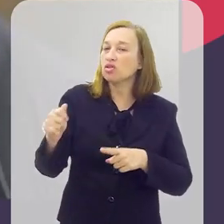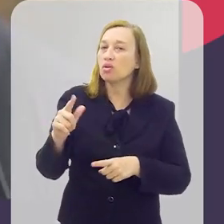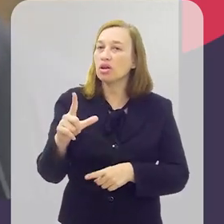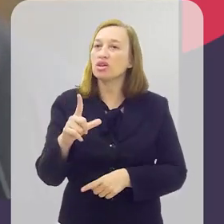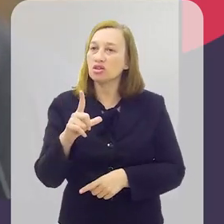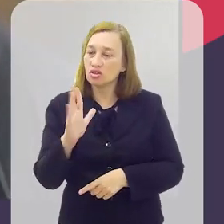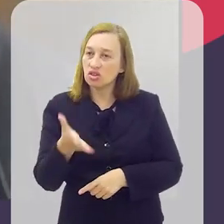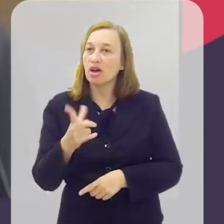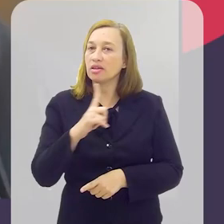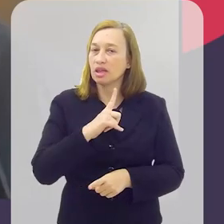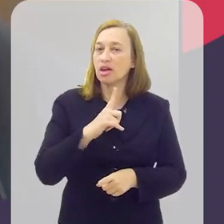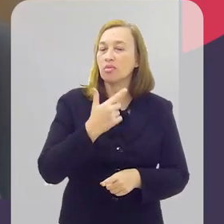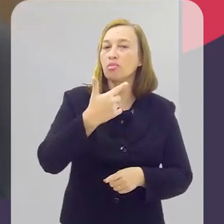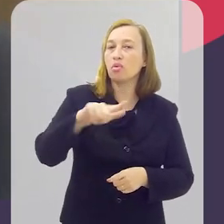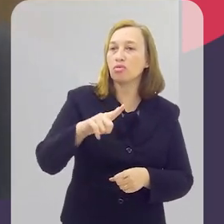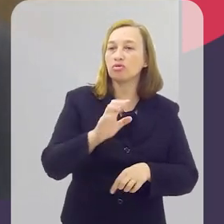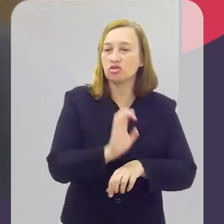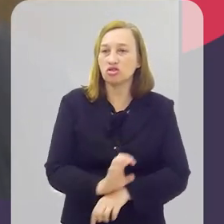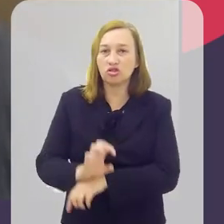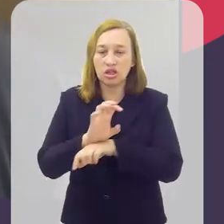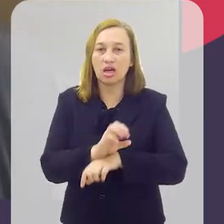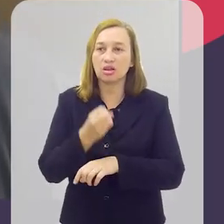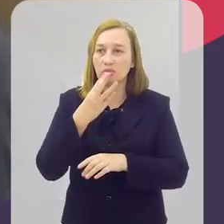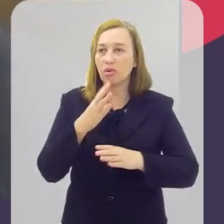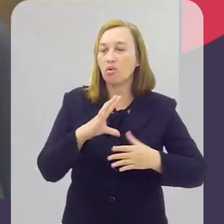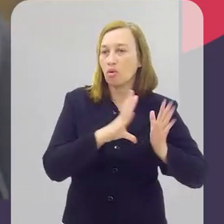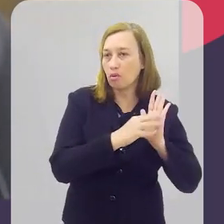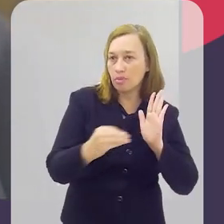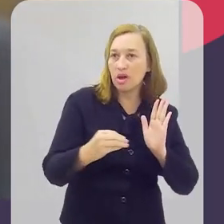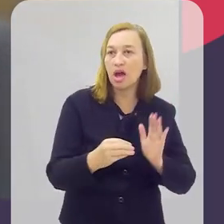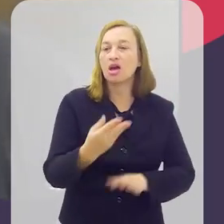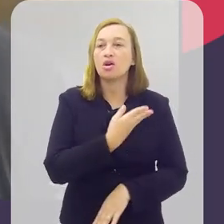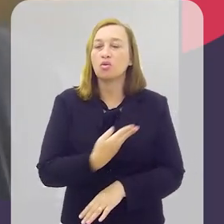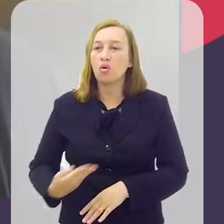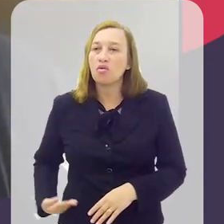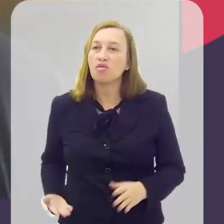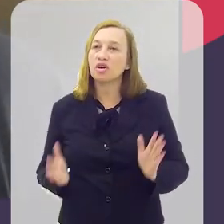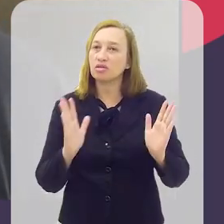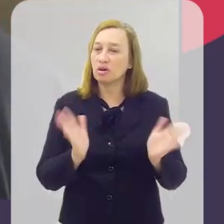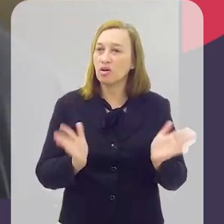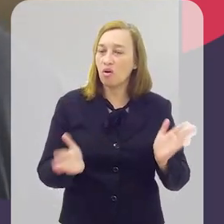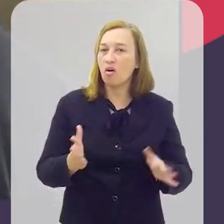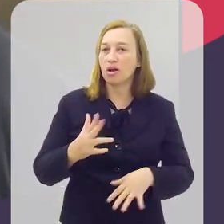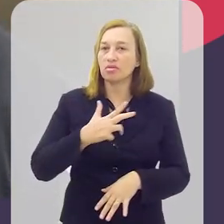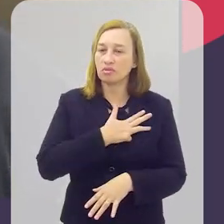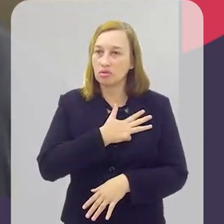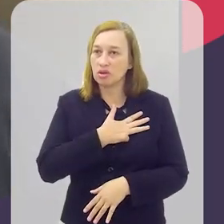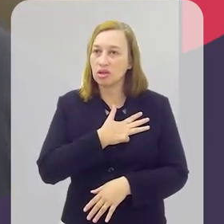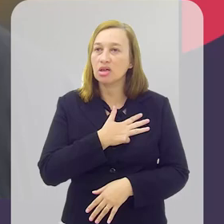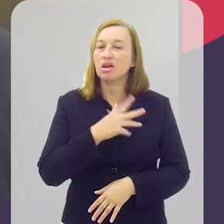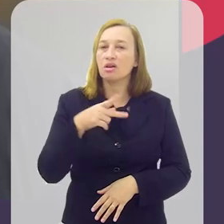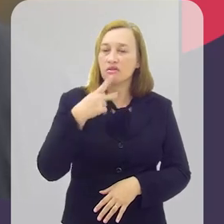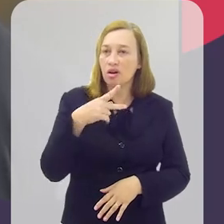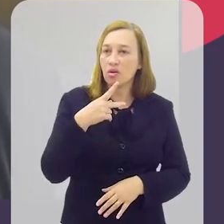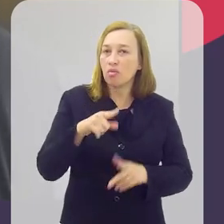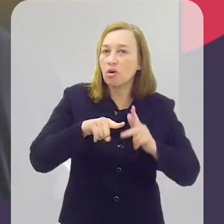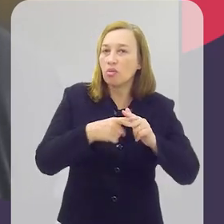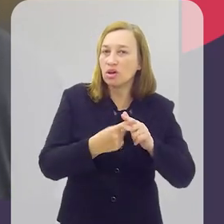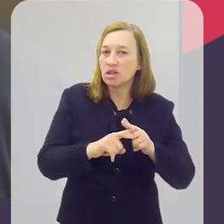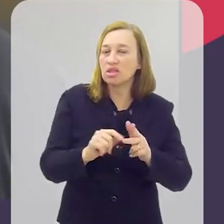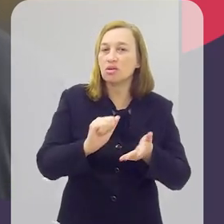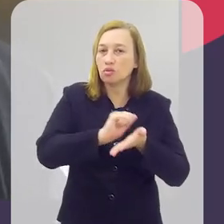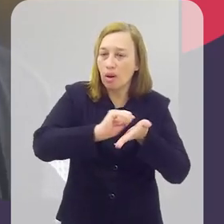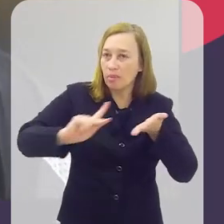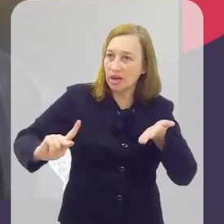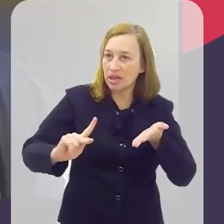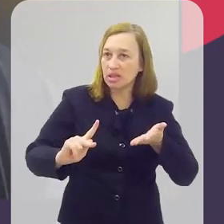o governo atual se elegeu prometendo uma regulamentação dos aplicativos.